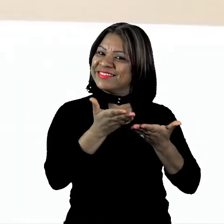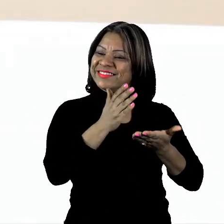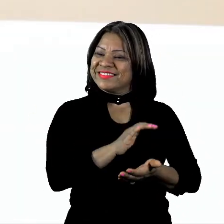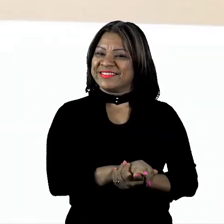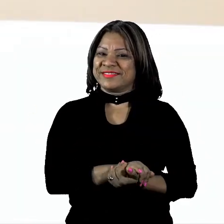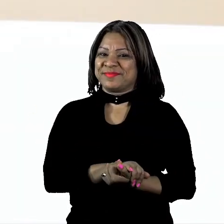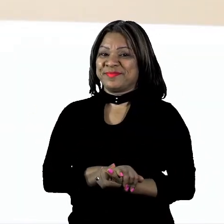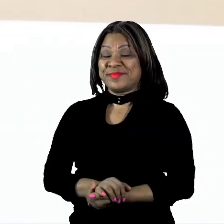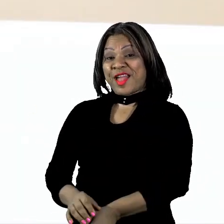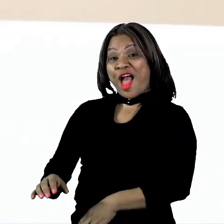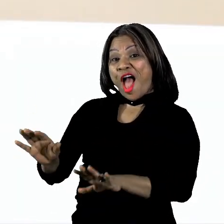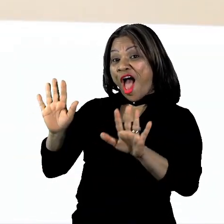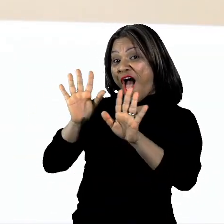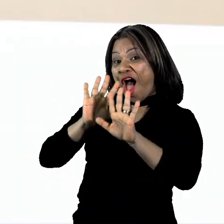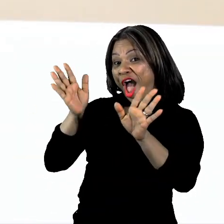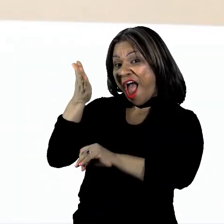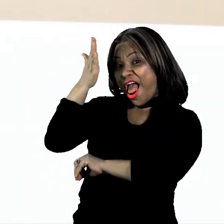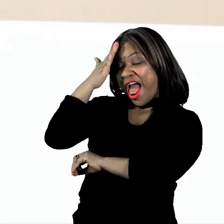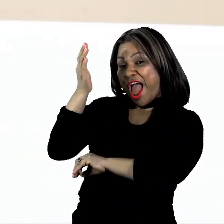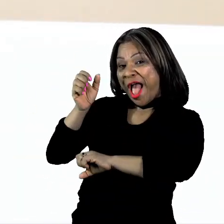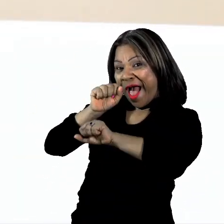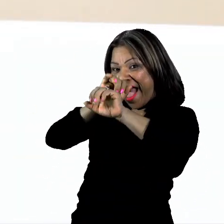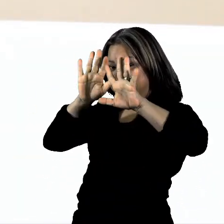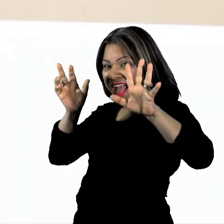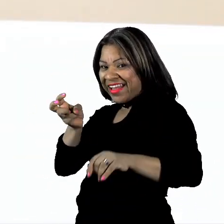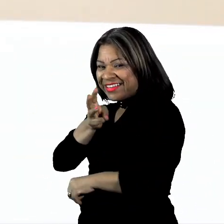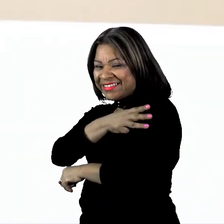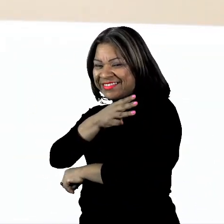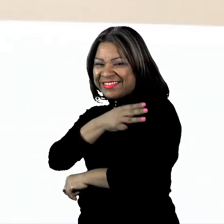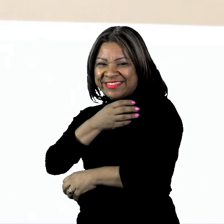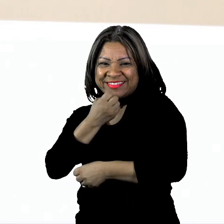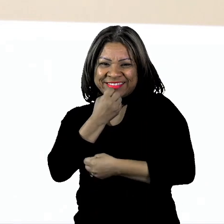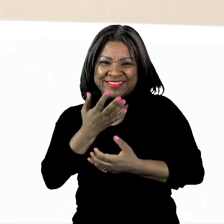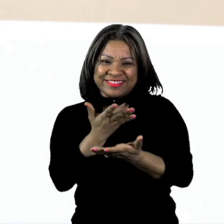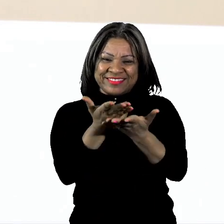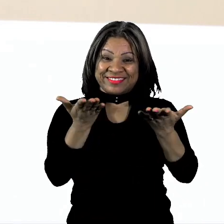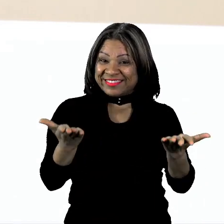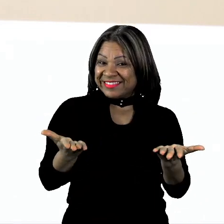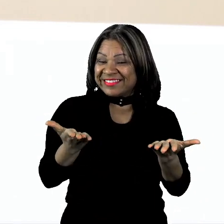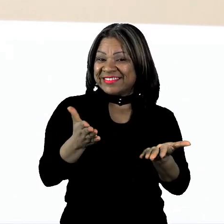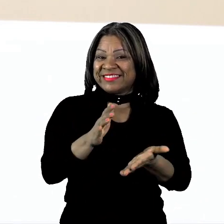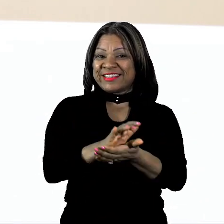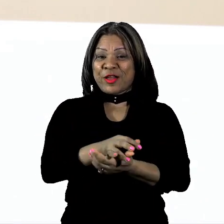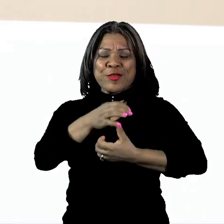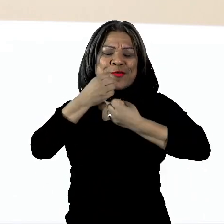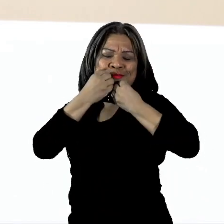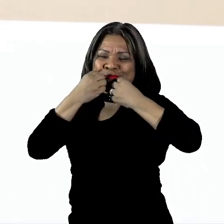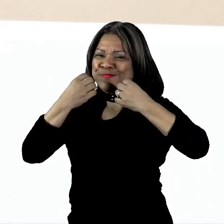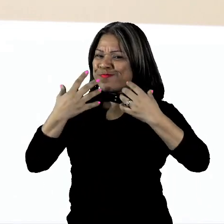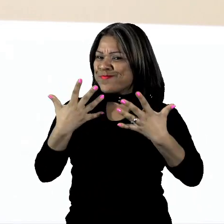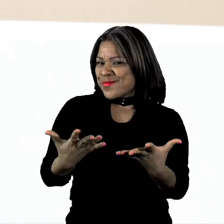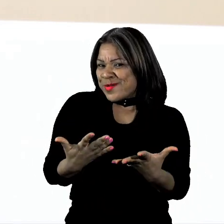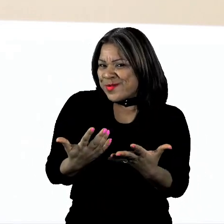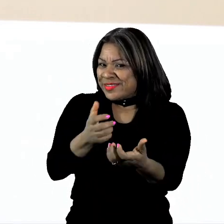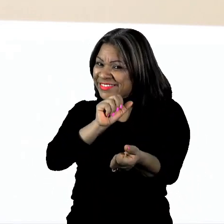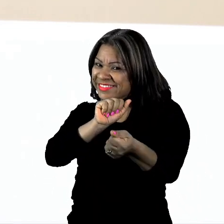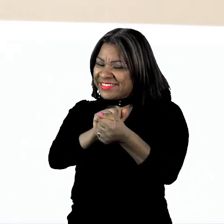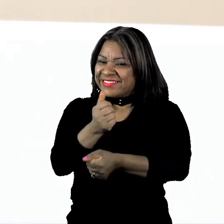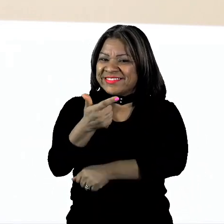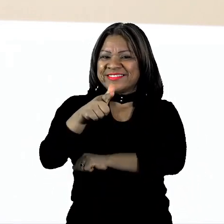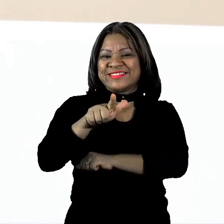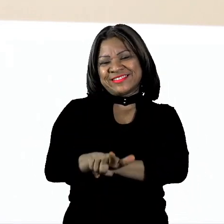Olá, mentes brilhantes do terceiro ano, tudo bem com vocês? Que bom estarmos juntos novamente.